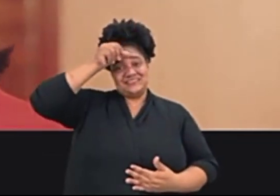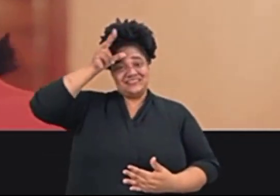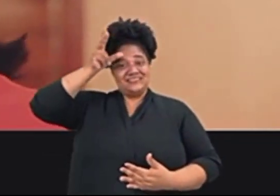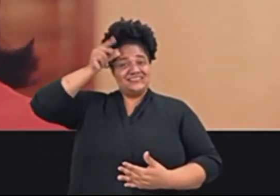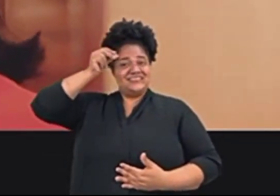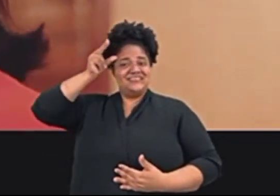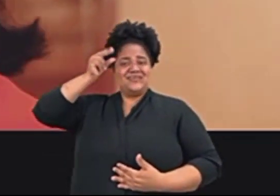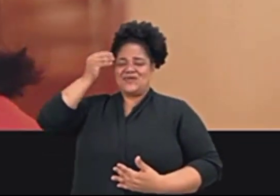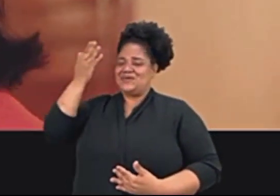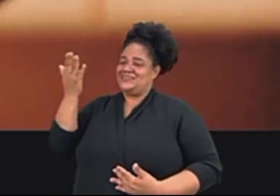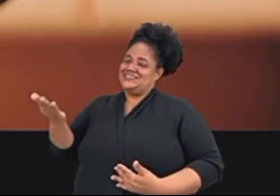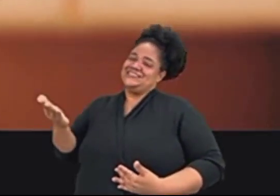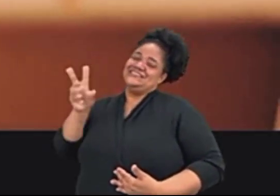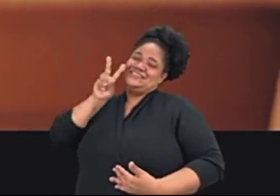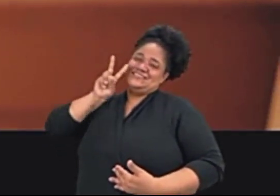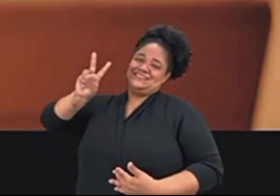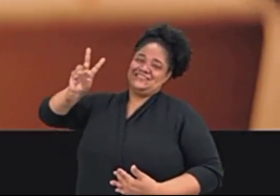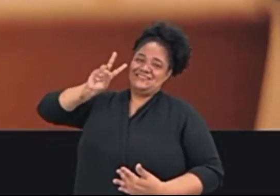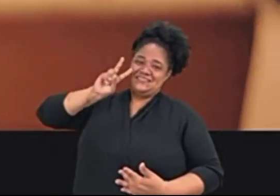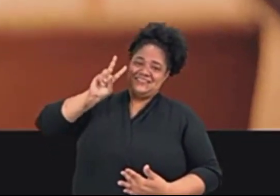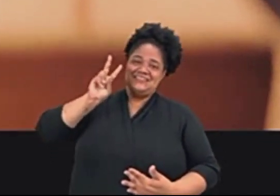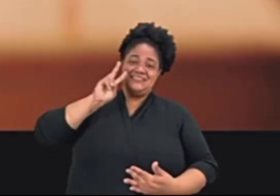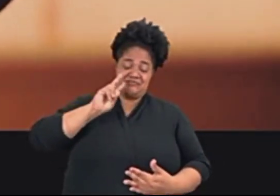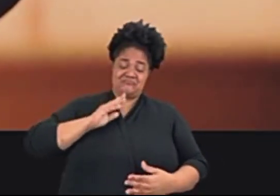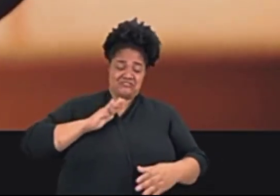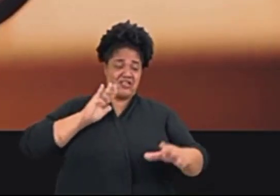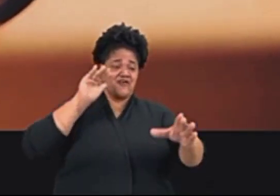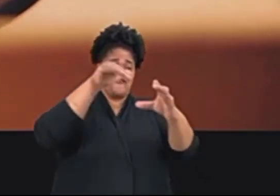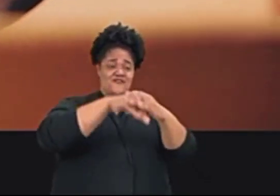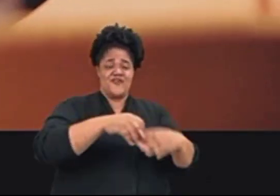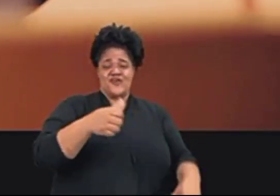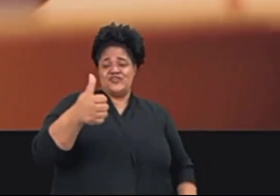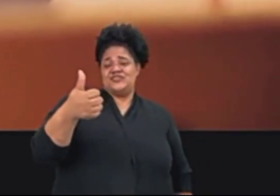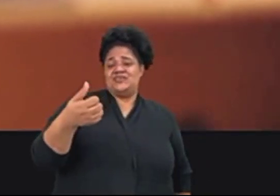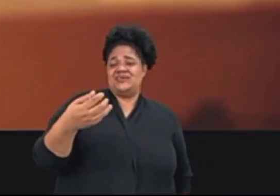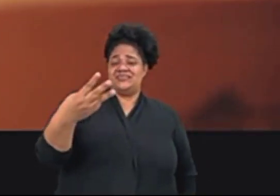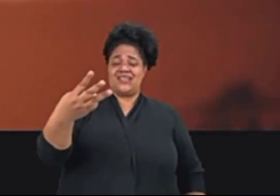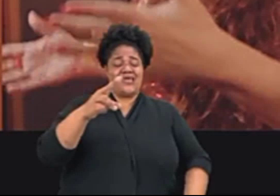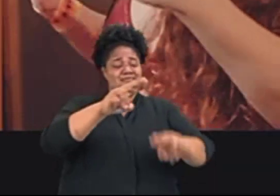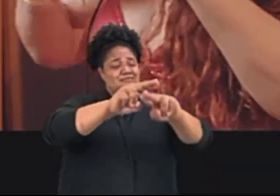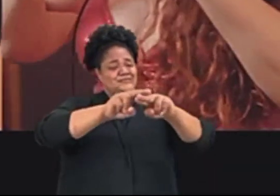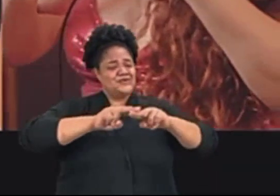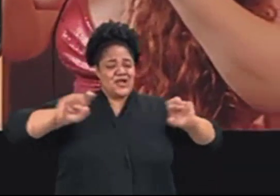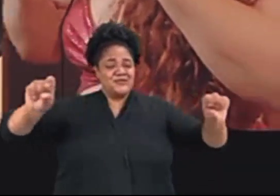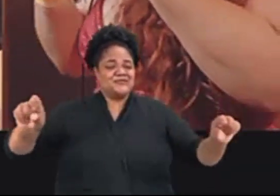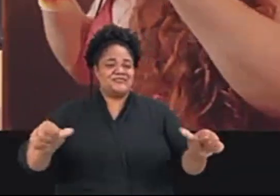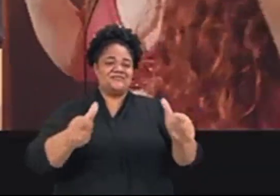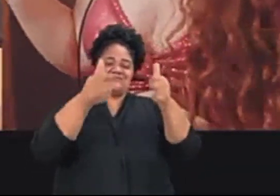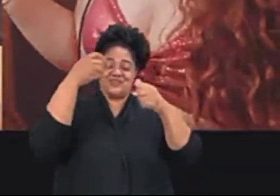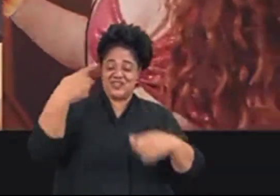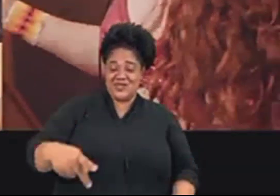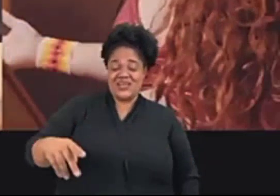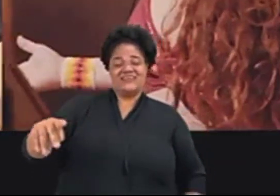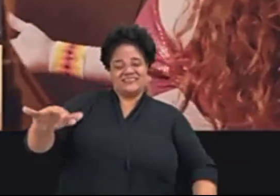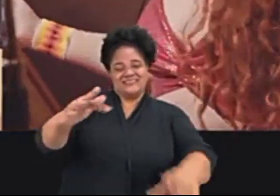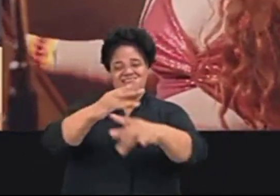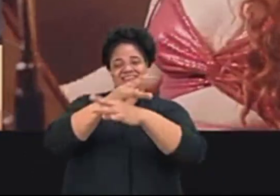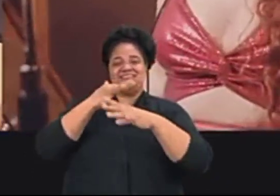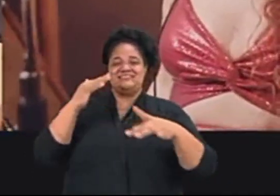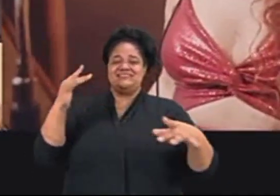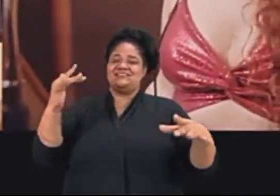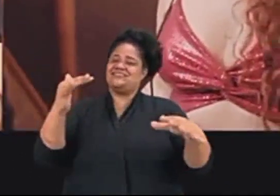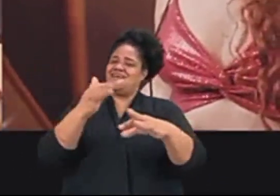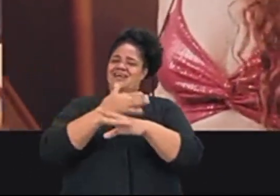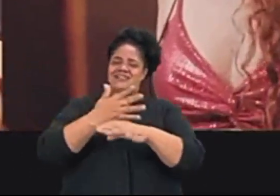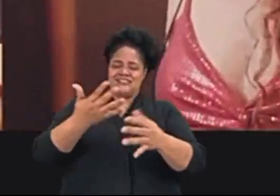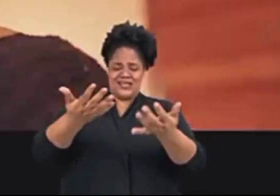Castelo Eu voto 13 pelo bem dessa cidade Eu voto um fim, eu sou o bloco da